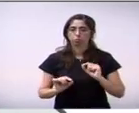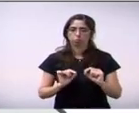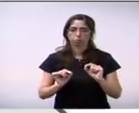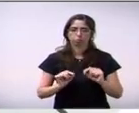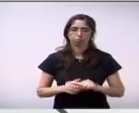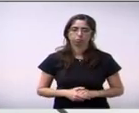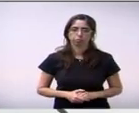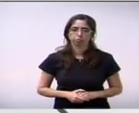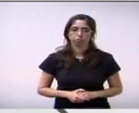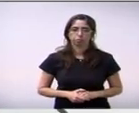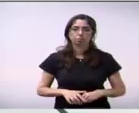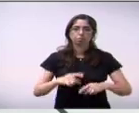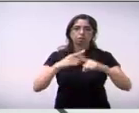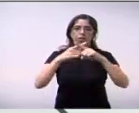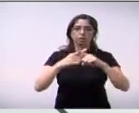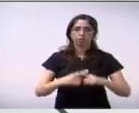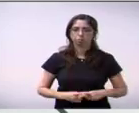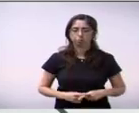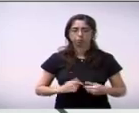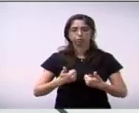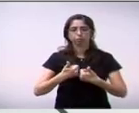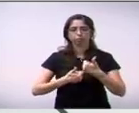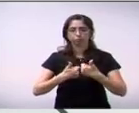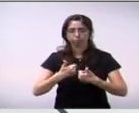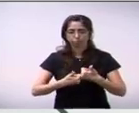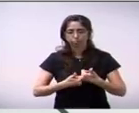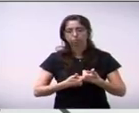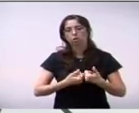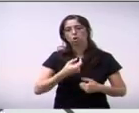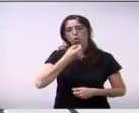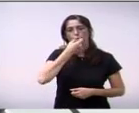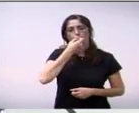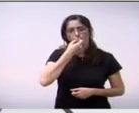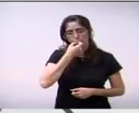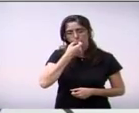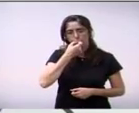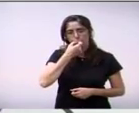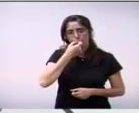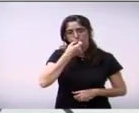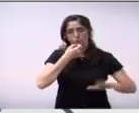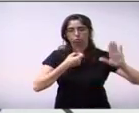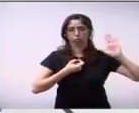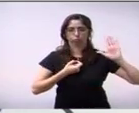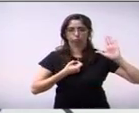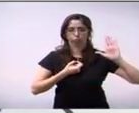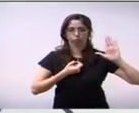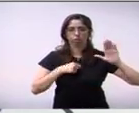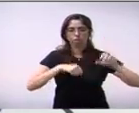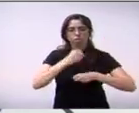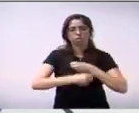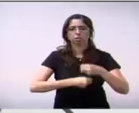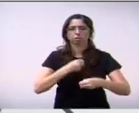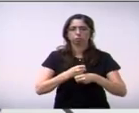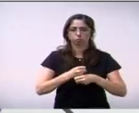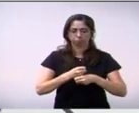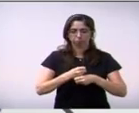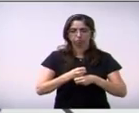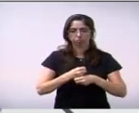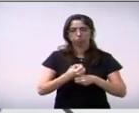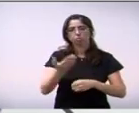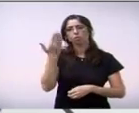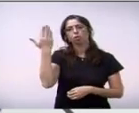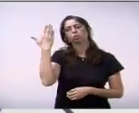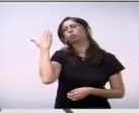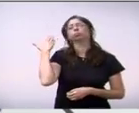do campeonato de futsal e sobre a arbitragem do futsal deste ano há poucos dias eu estava no